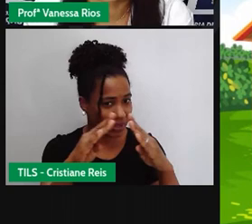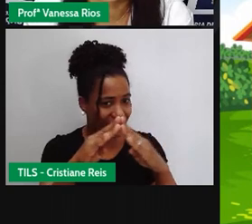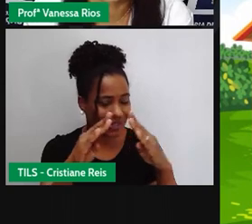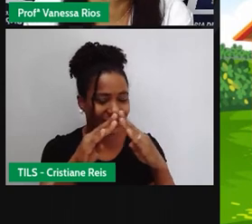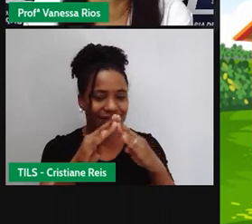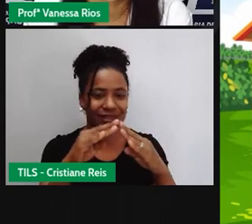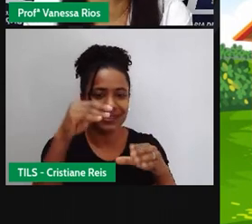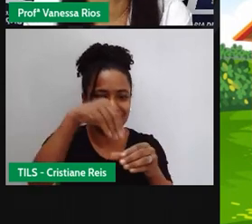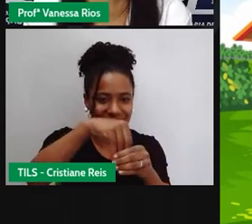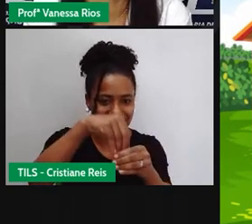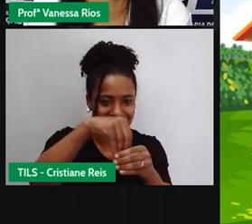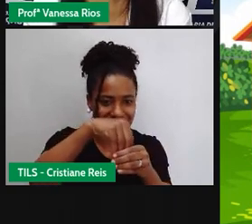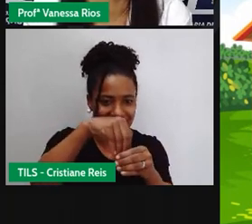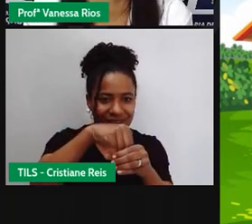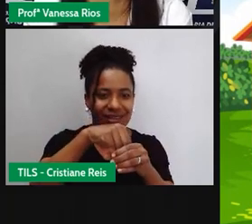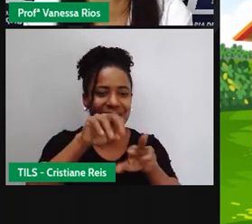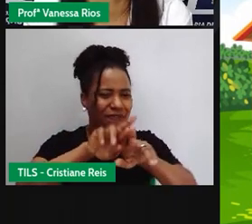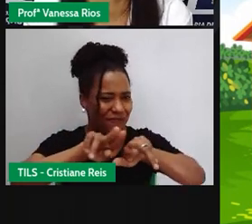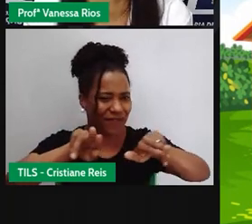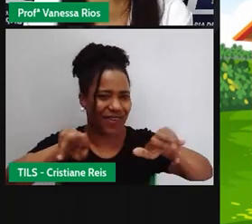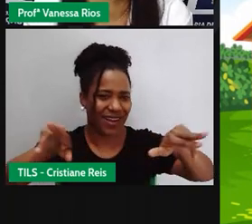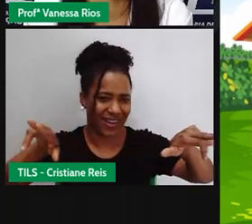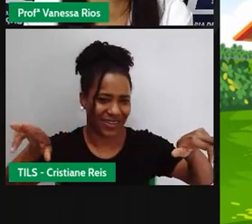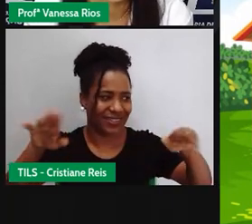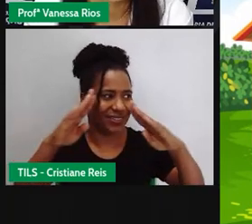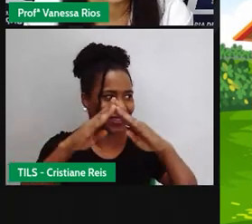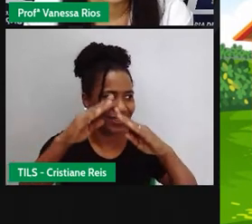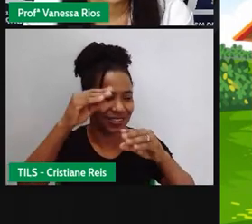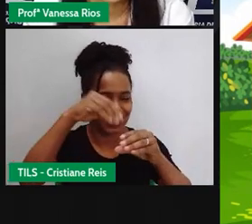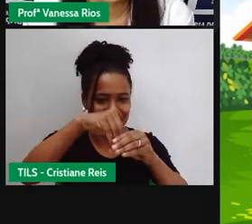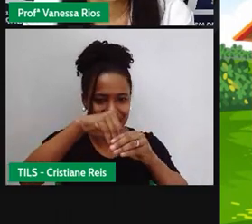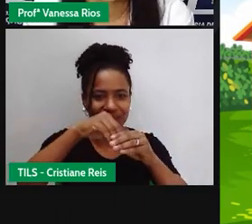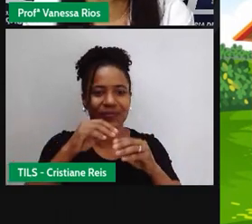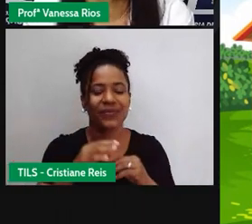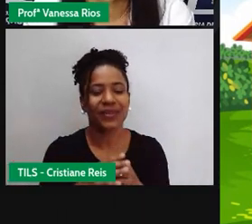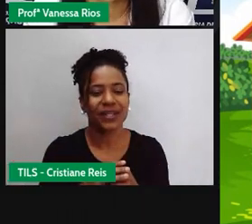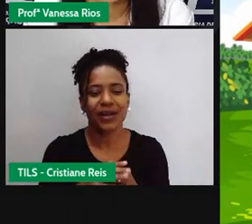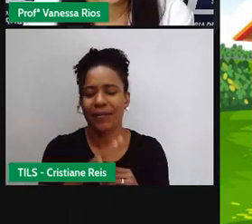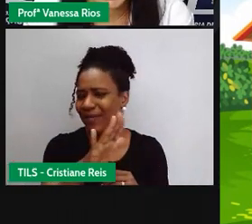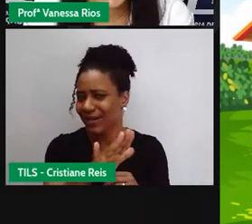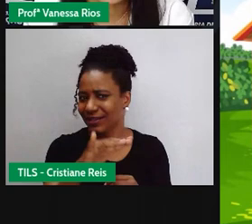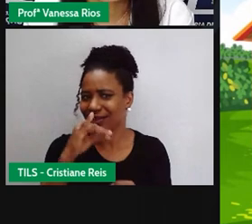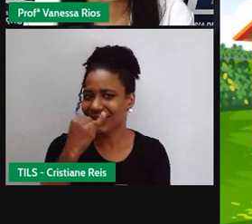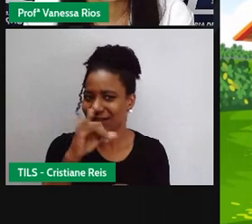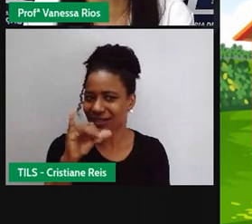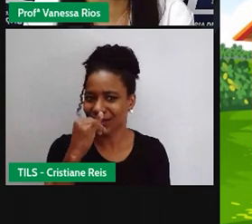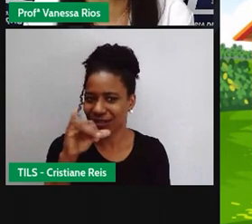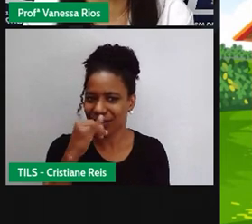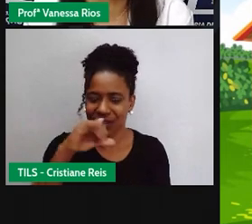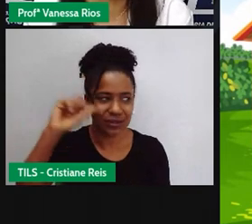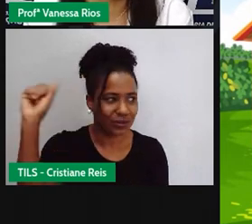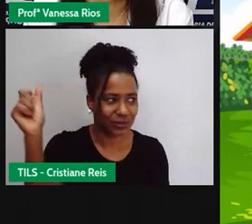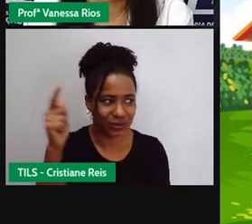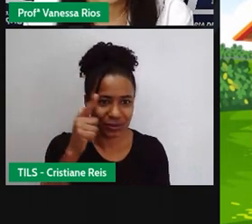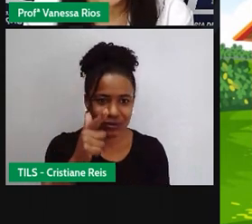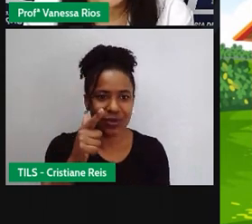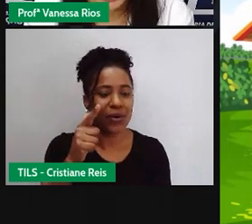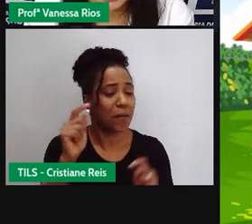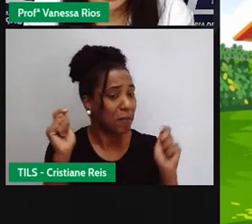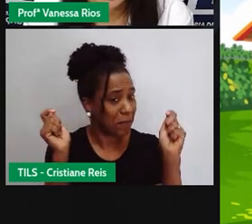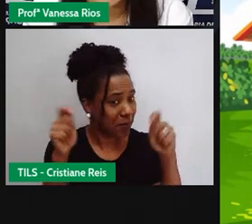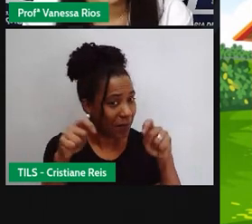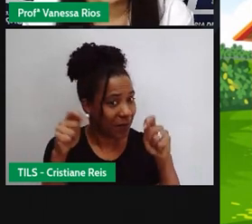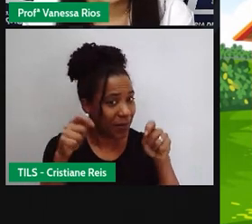funções que a energia elétrica desempenha no tempo de uma residência. Mas a energia solar, ela também pode passar por esse mesmo